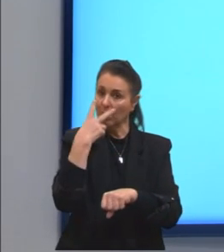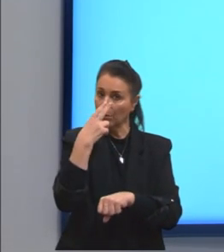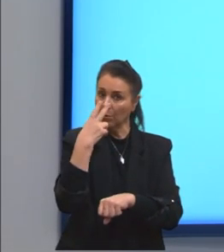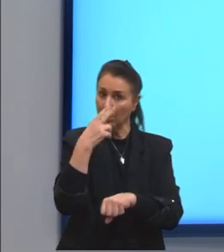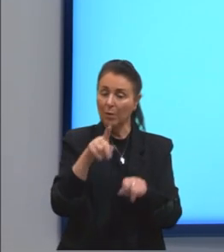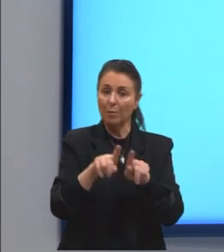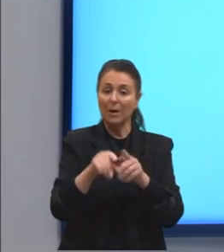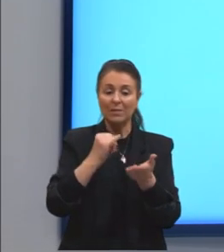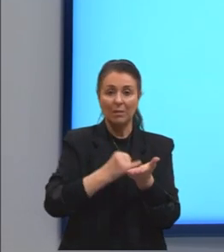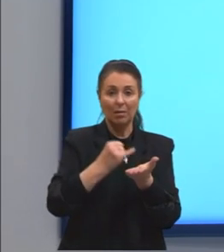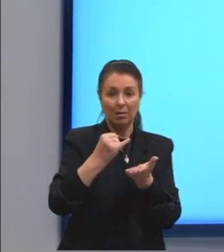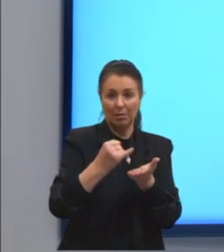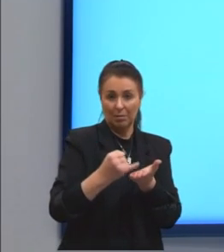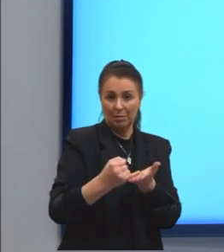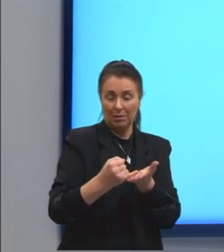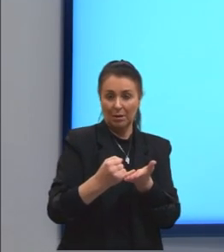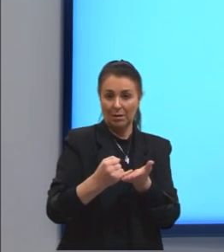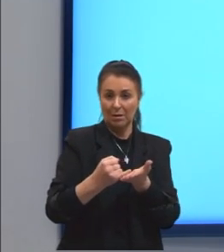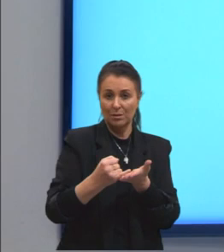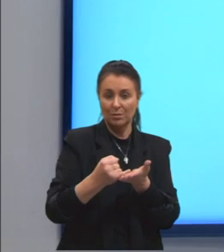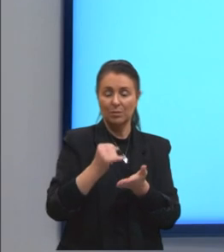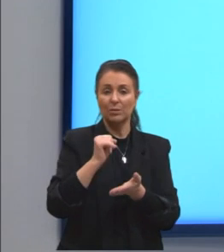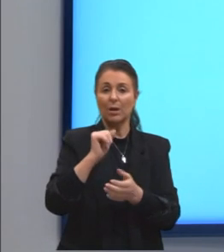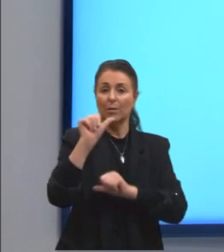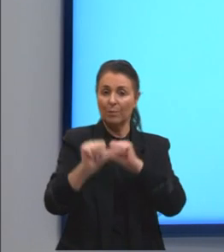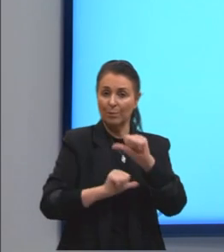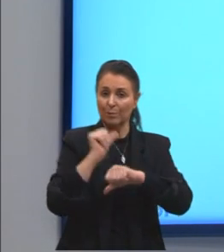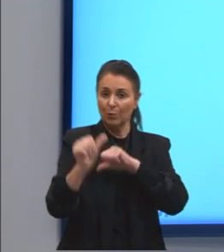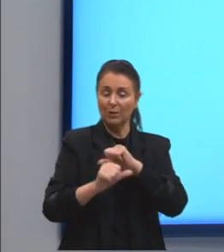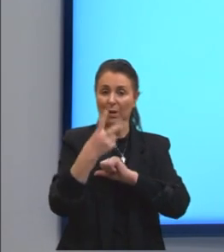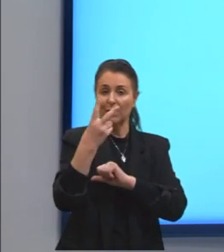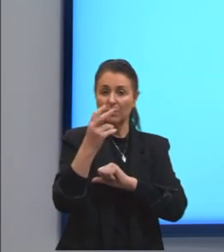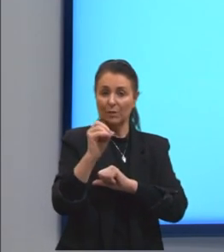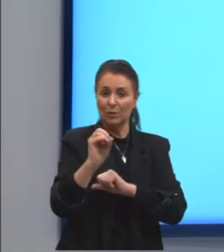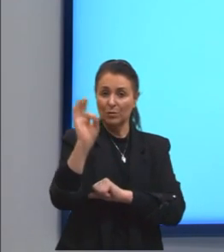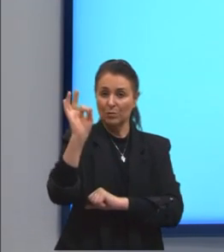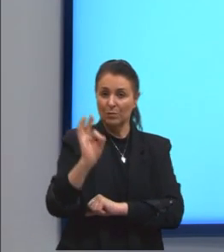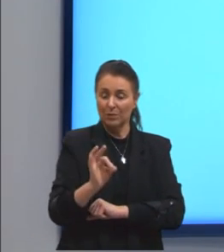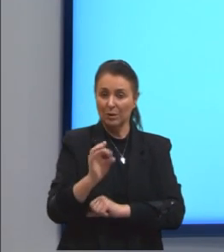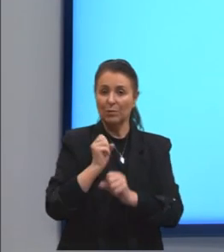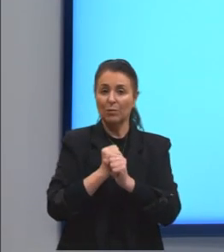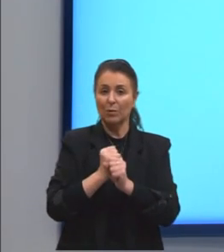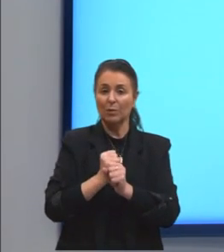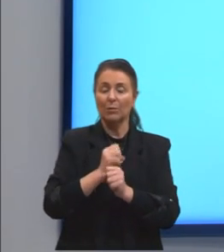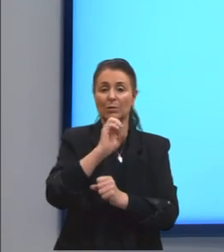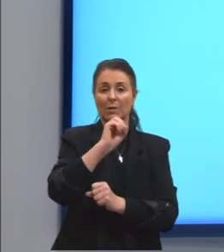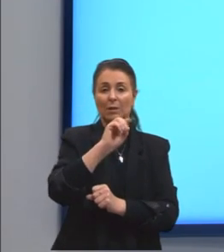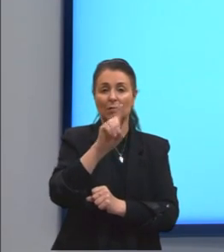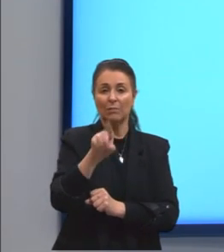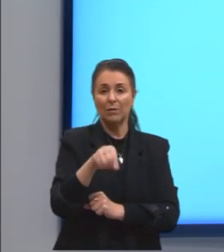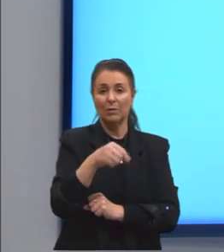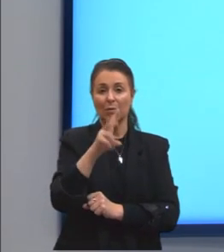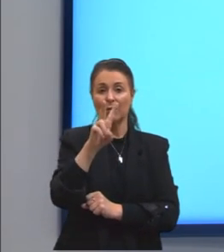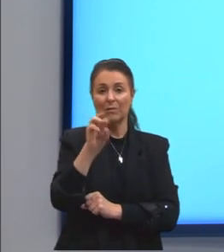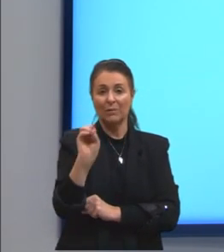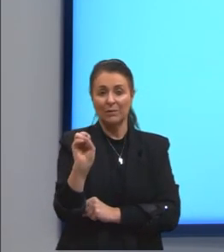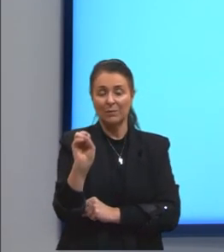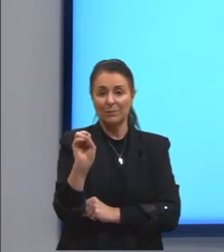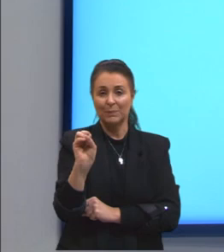mas a taxa vai mudar. 20% ao ano pode ser escrito como 0,20.